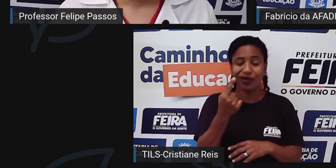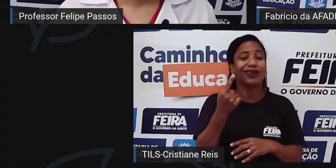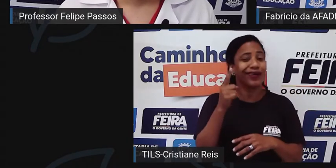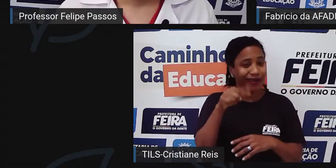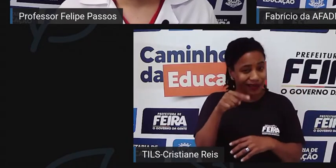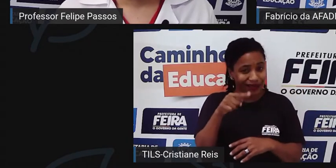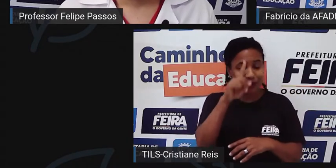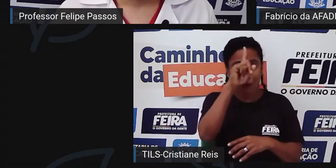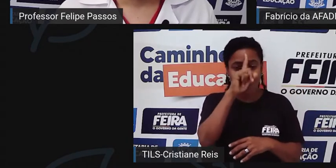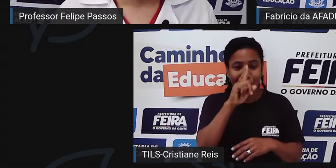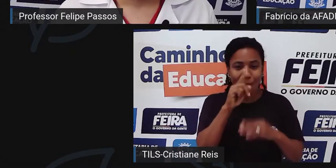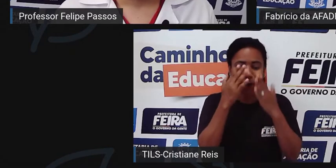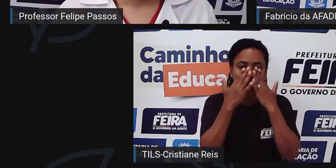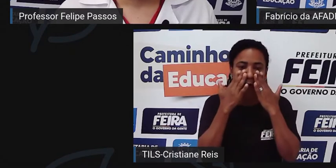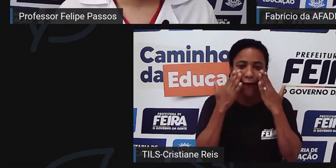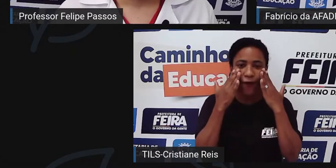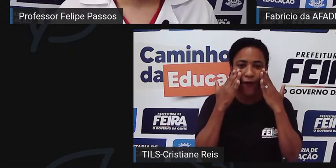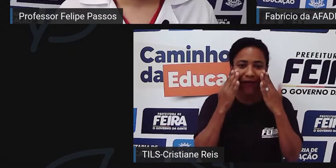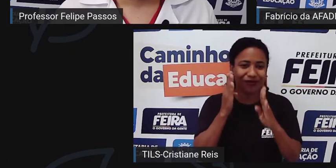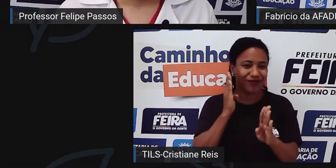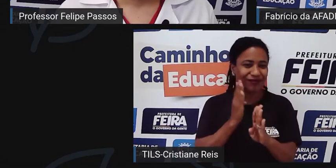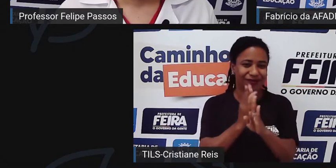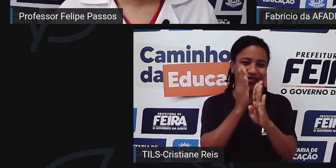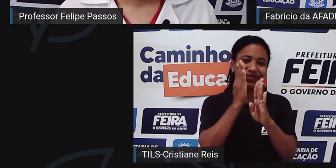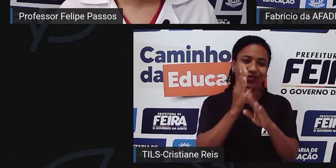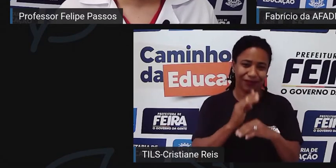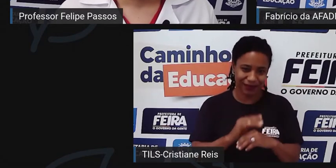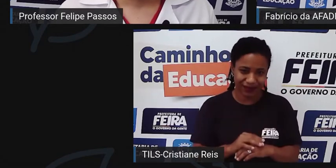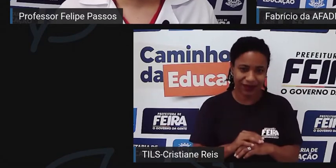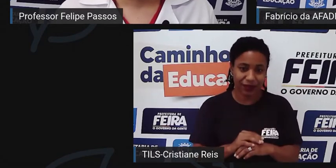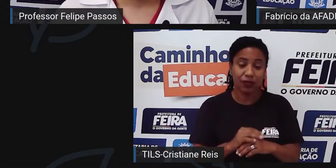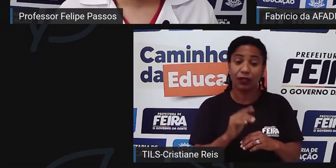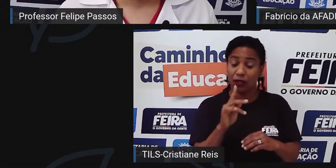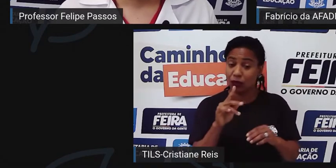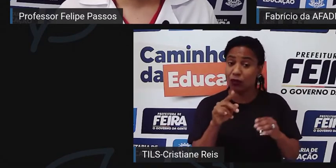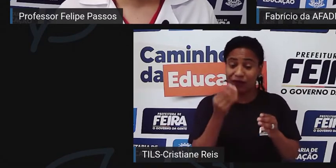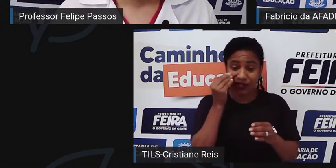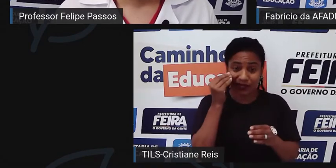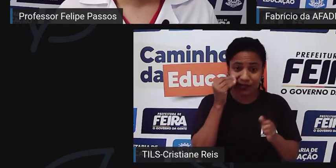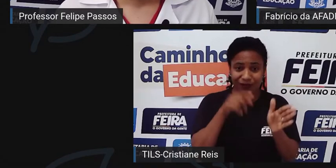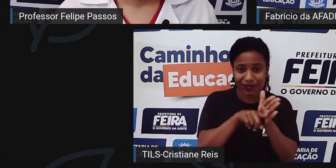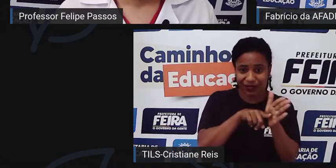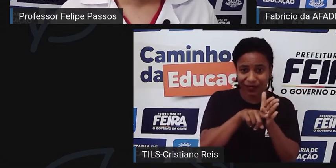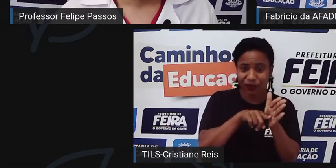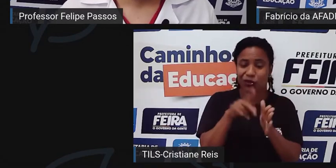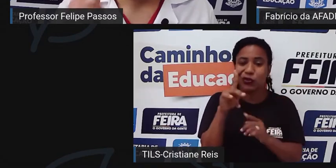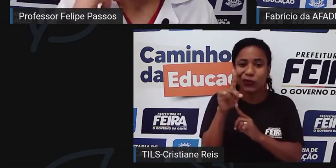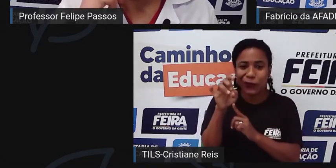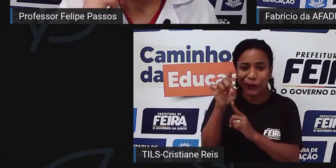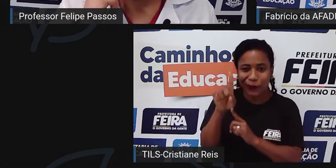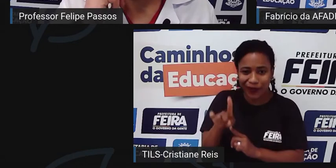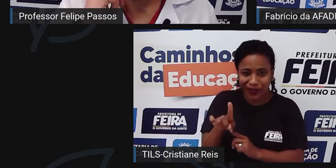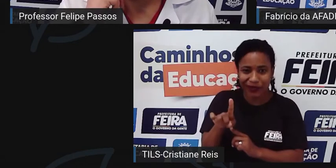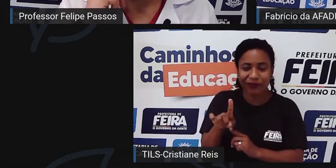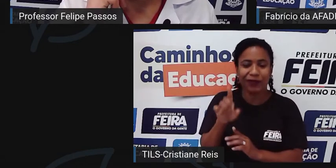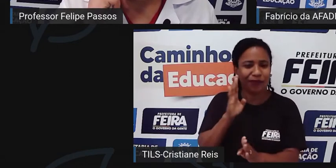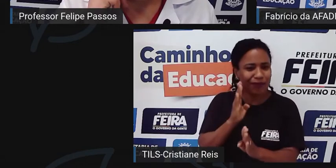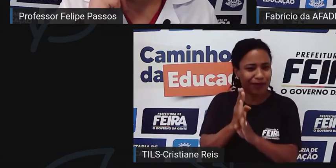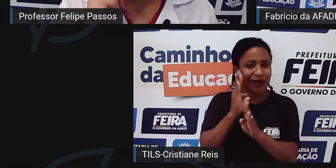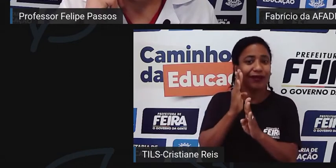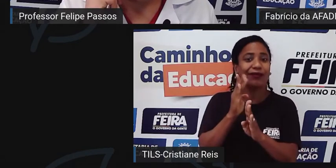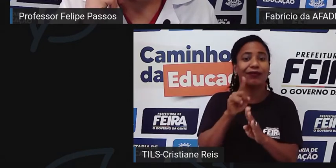por isso a importância de fazer o teste do pezinho, através do momento que é detectado